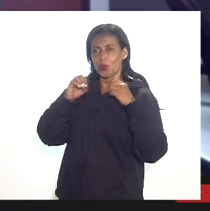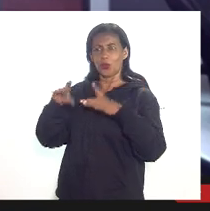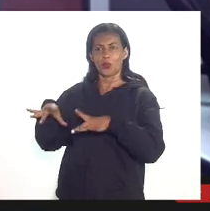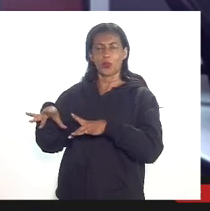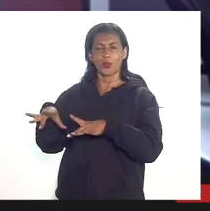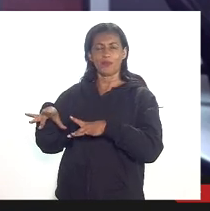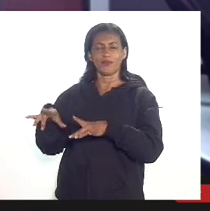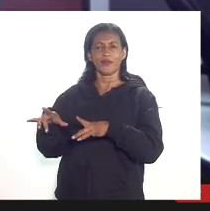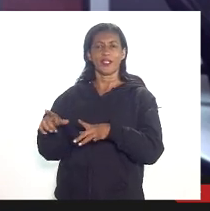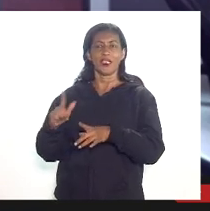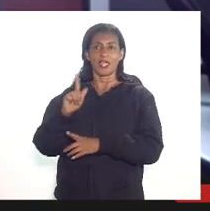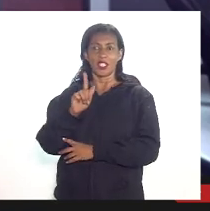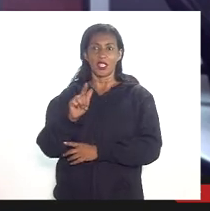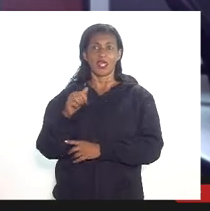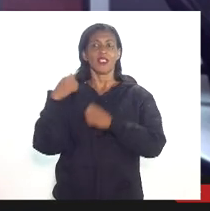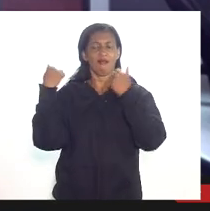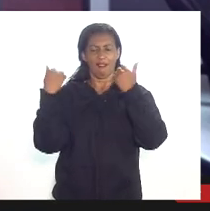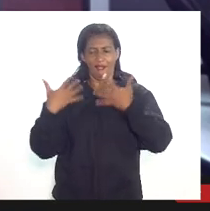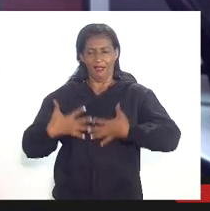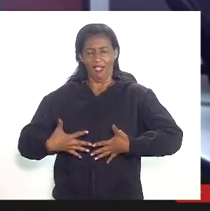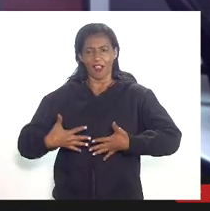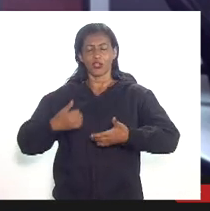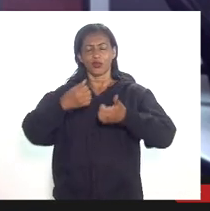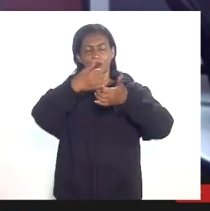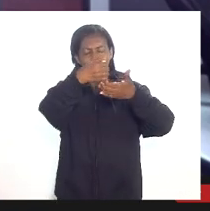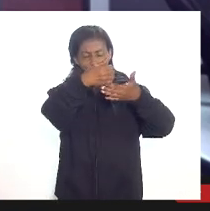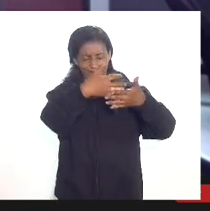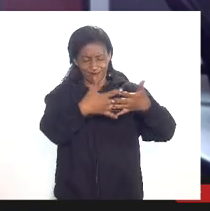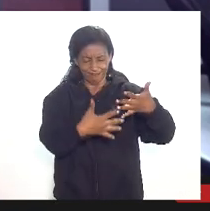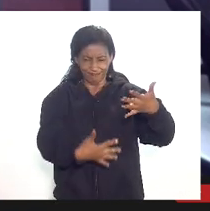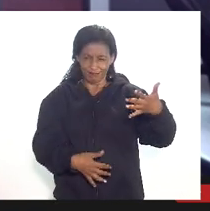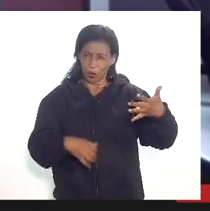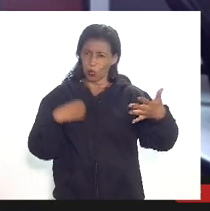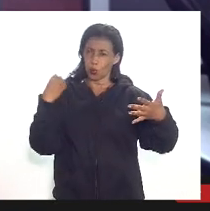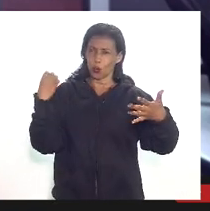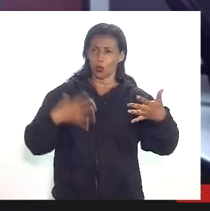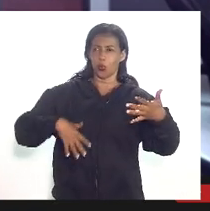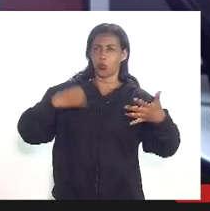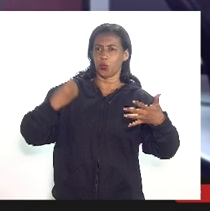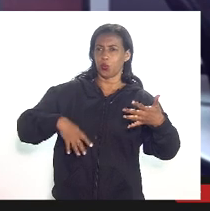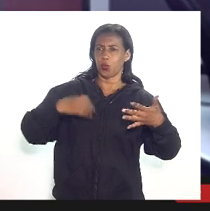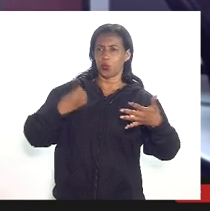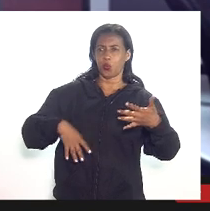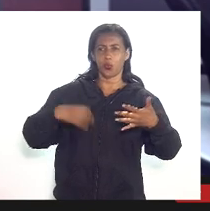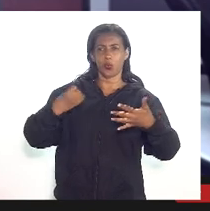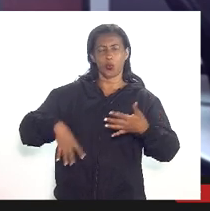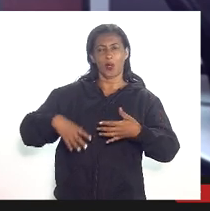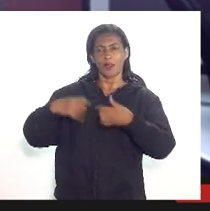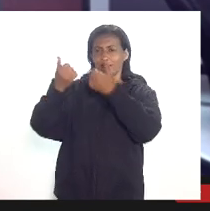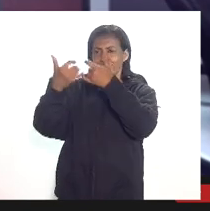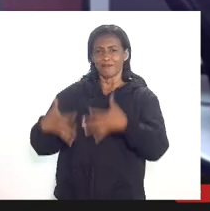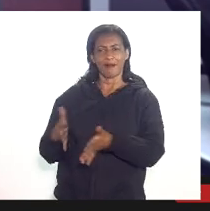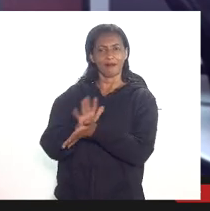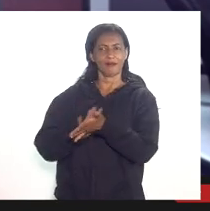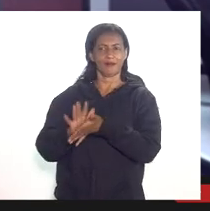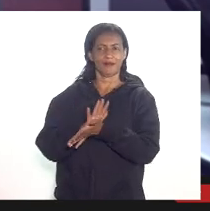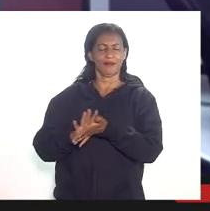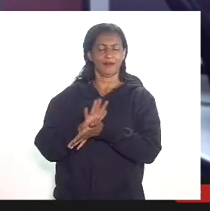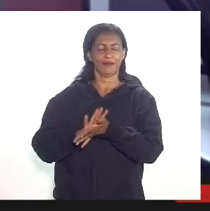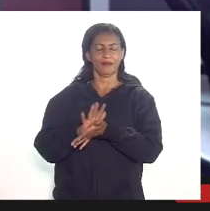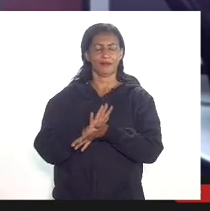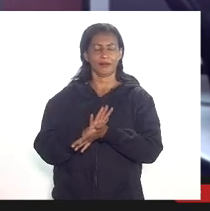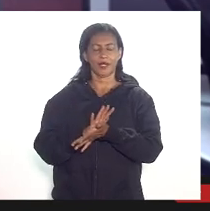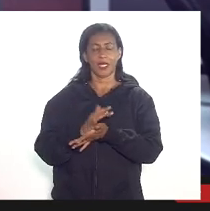os gastos efetivamente incurridos com abandono e que não foram provisionados. E aí eu chamo atenção